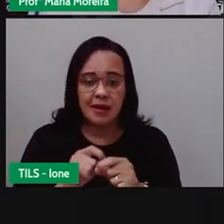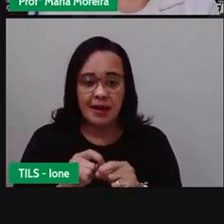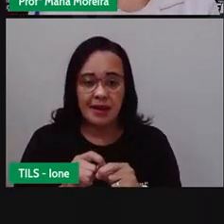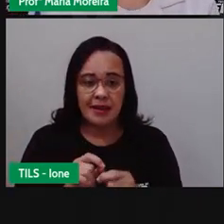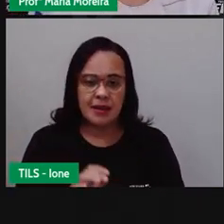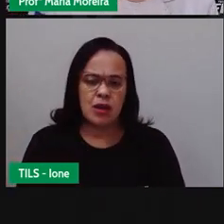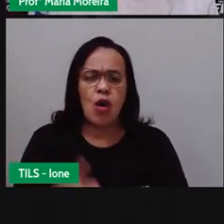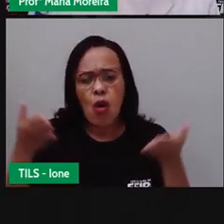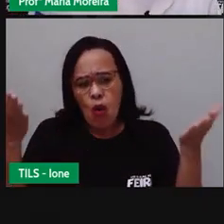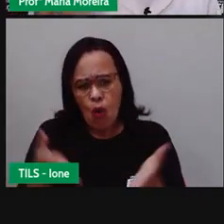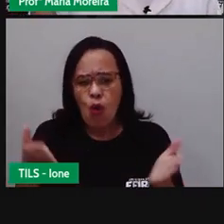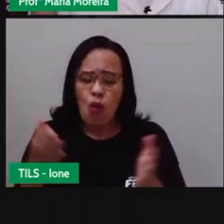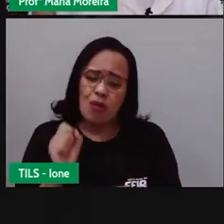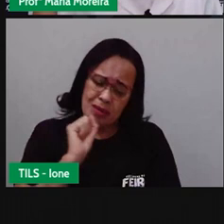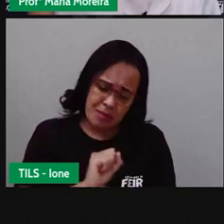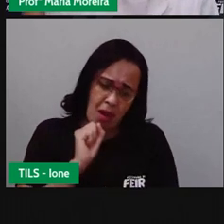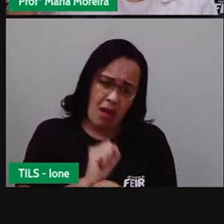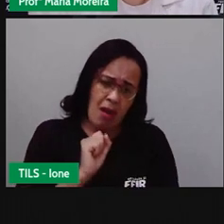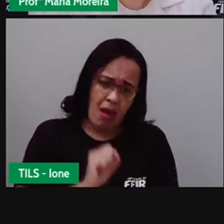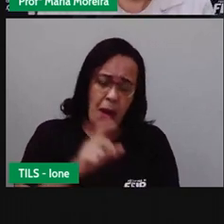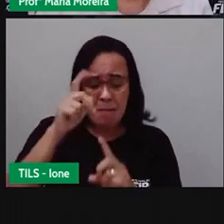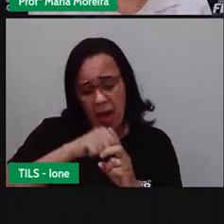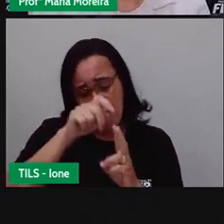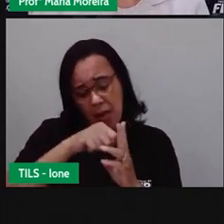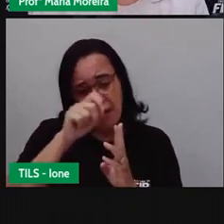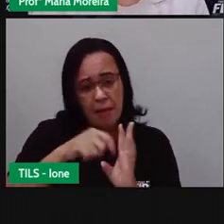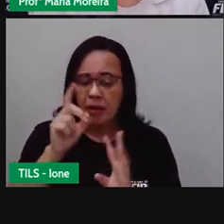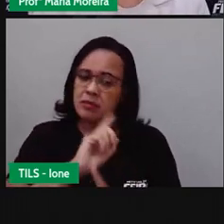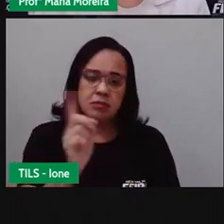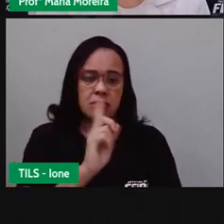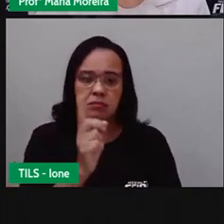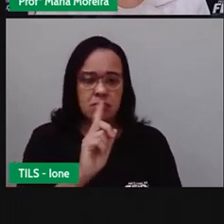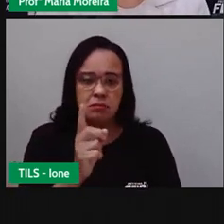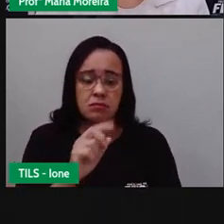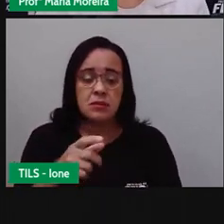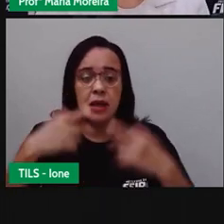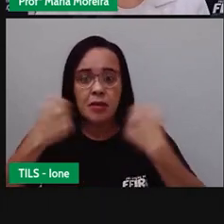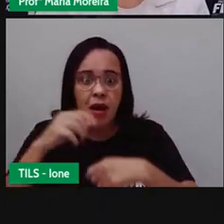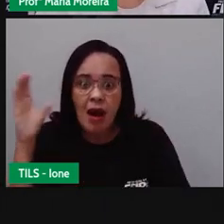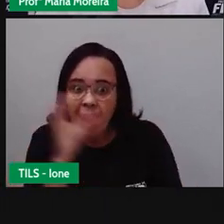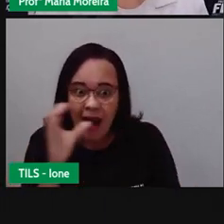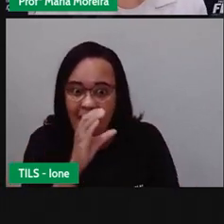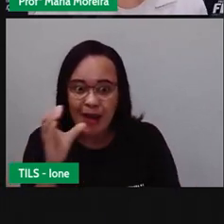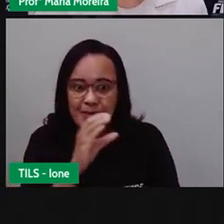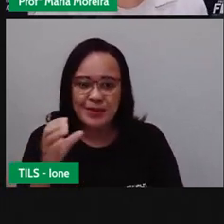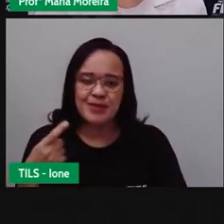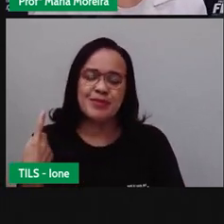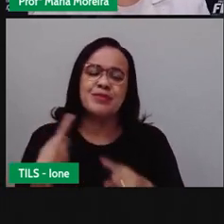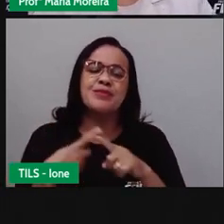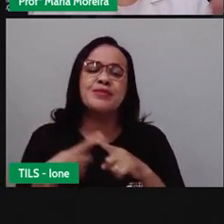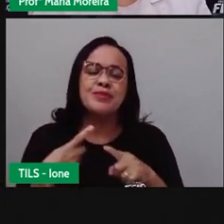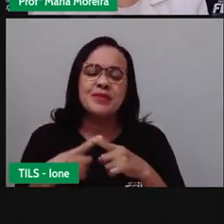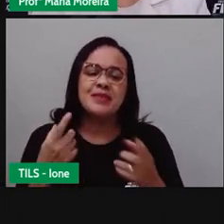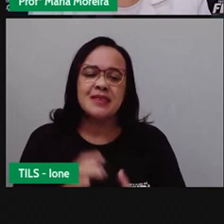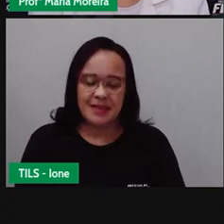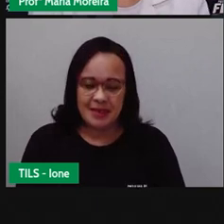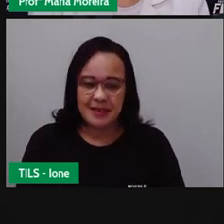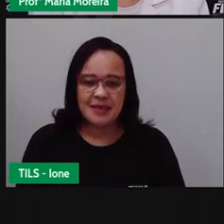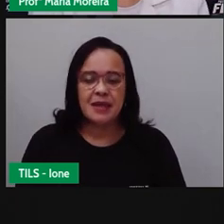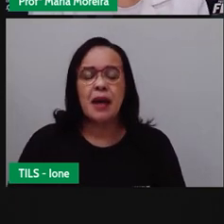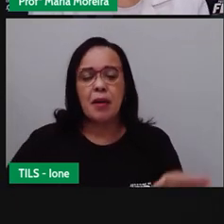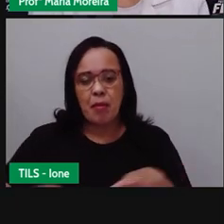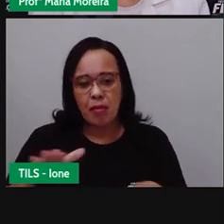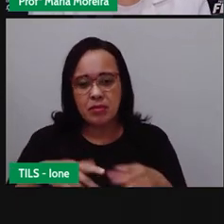uma coisa chegue à cidade. Então, por isso, precisa da velocidade nos meios de transporte. E isso é possível através da mobilidade